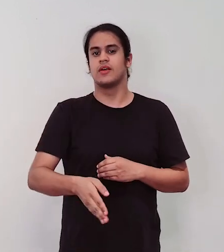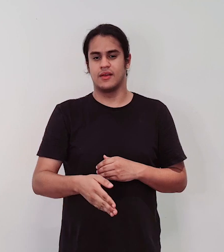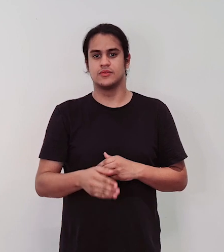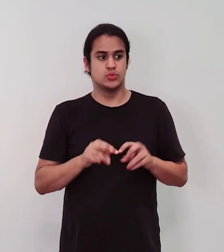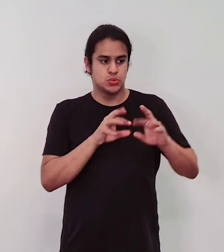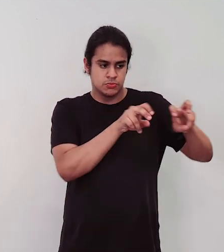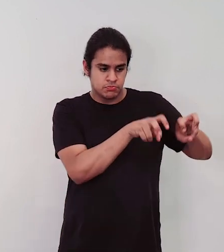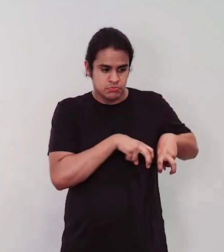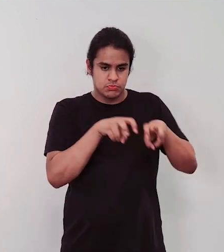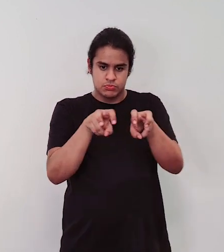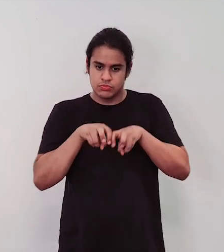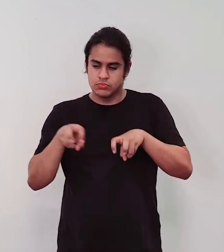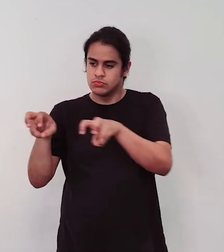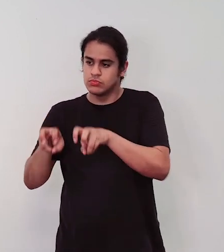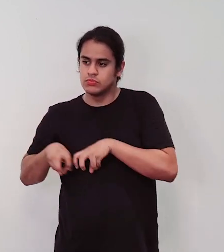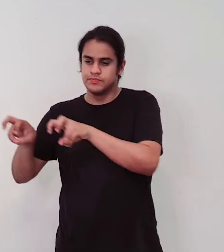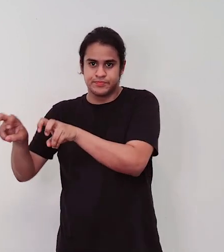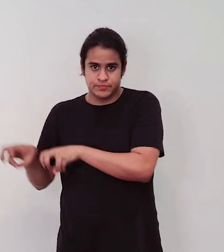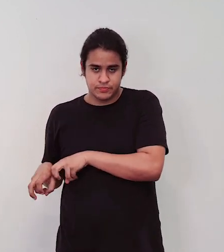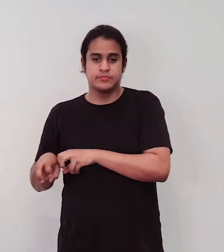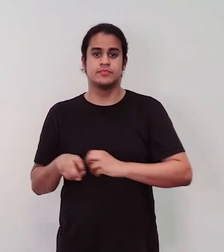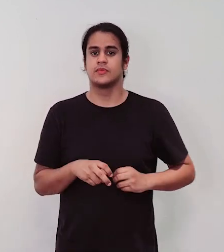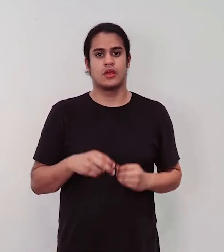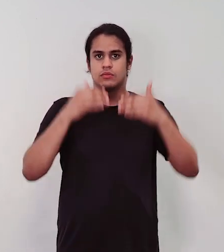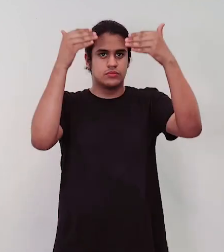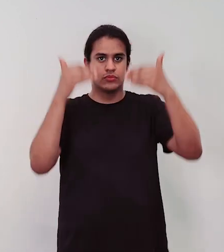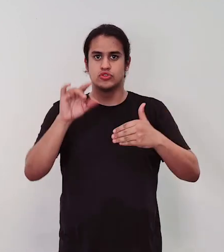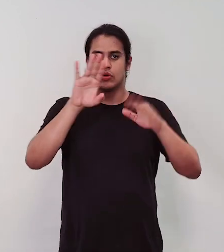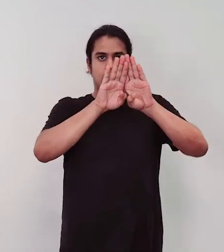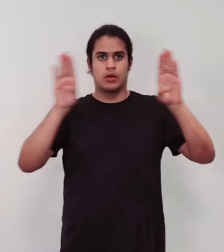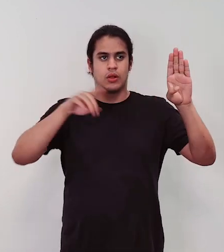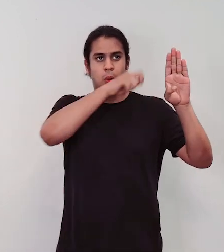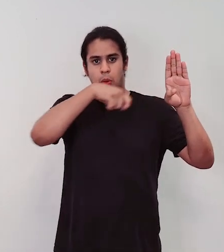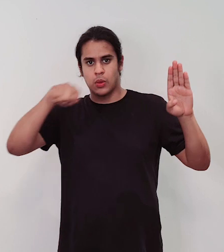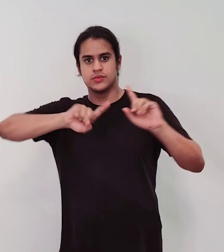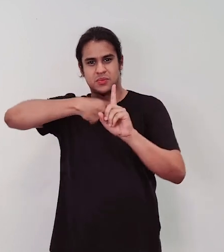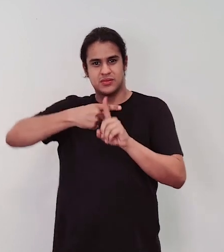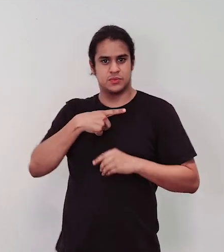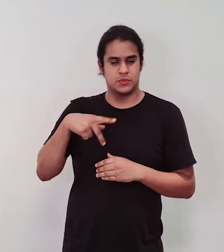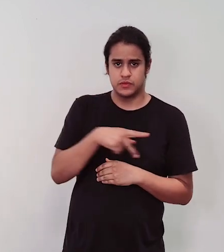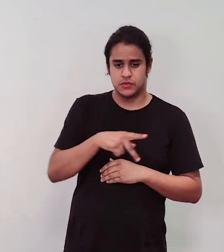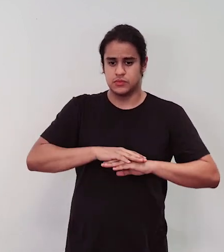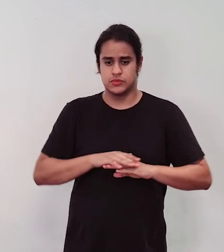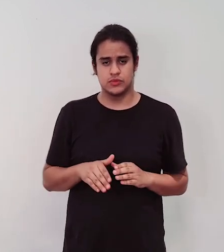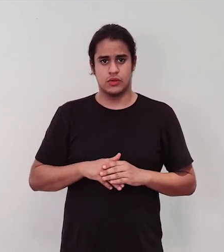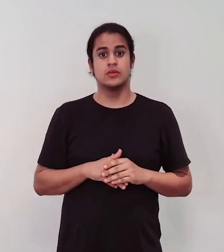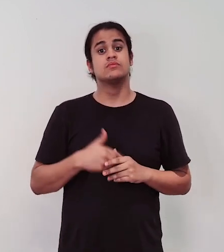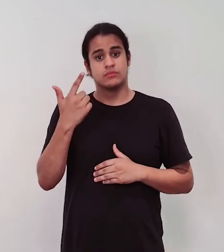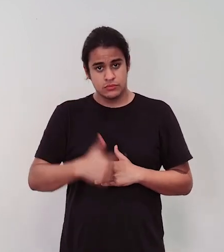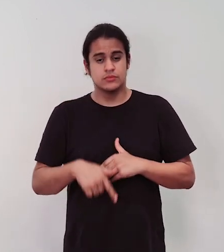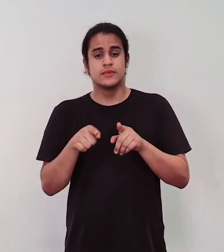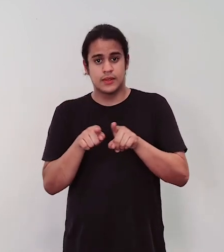interesse, que é a lousa, que é o professor ali na frente. Outro ponto importante